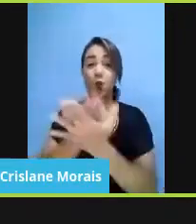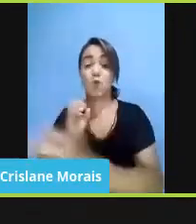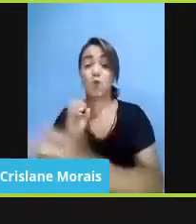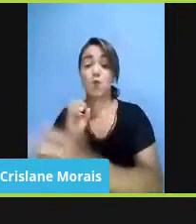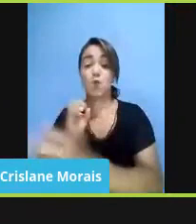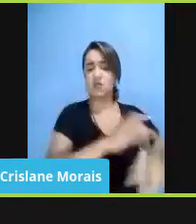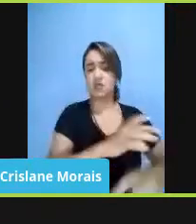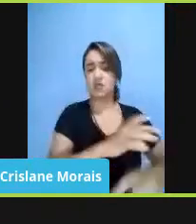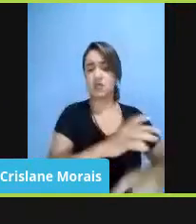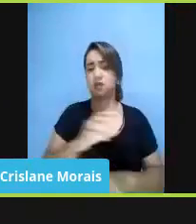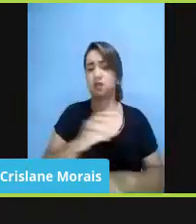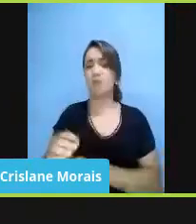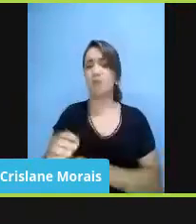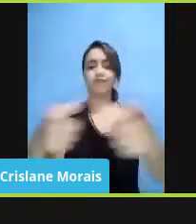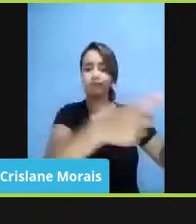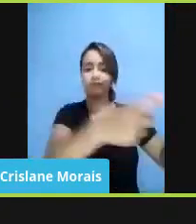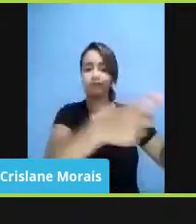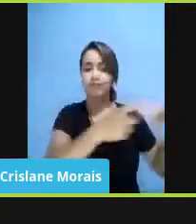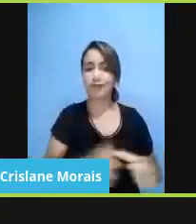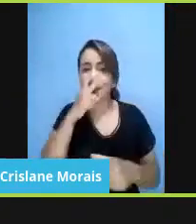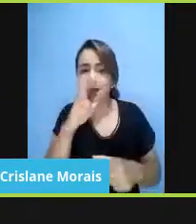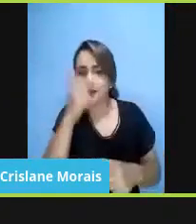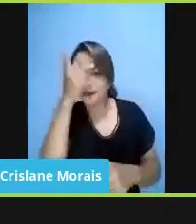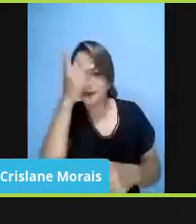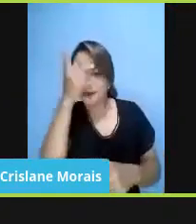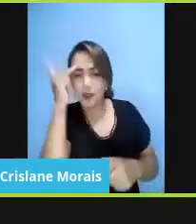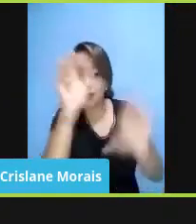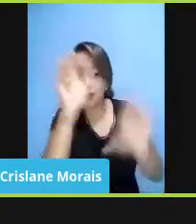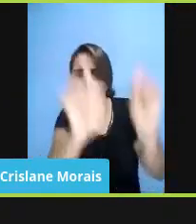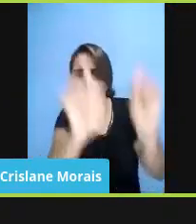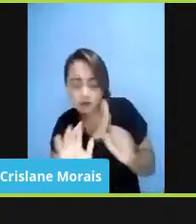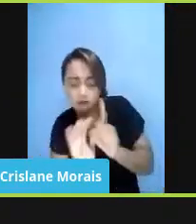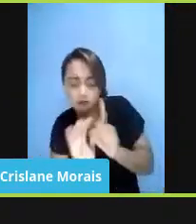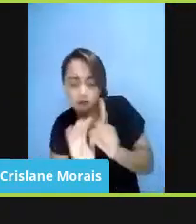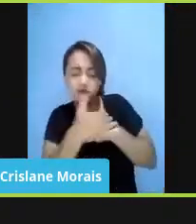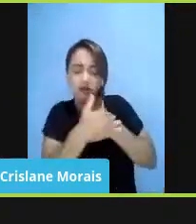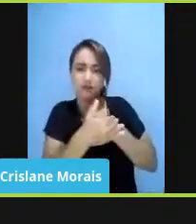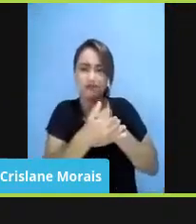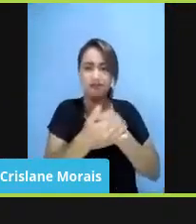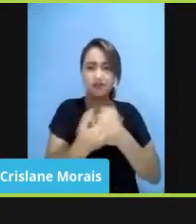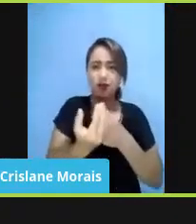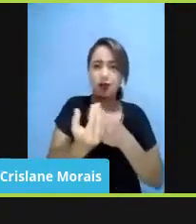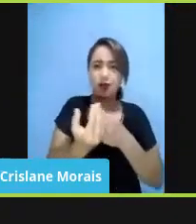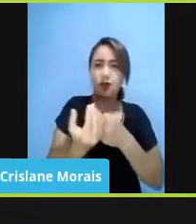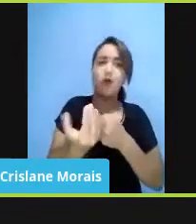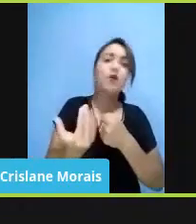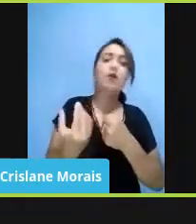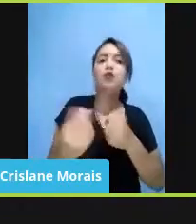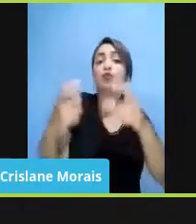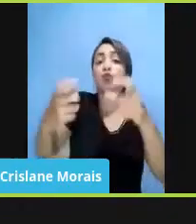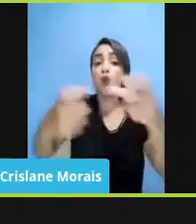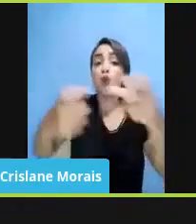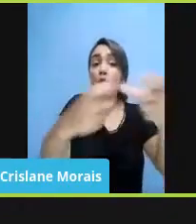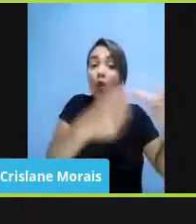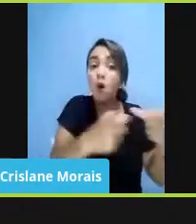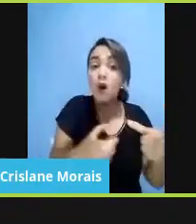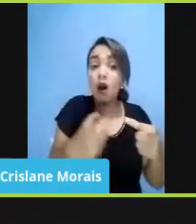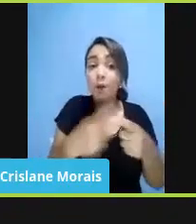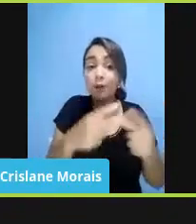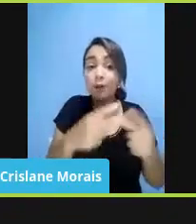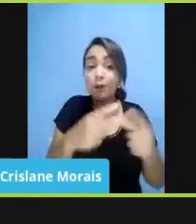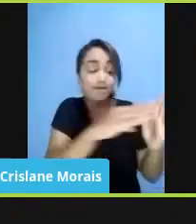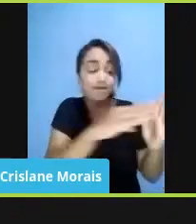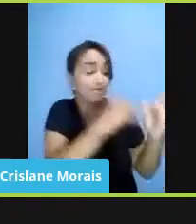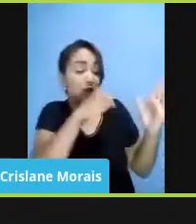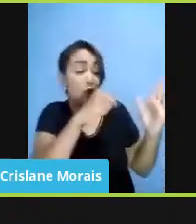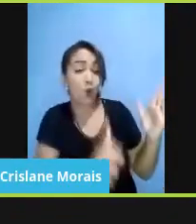pessoas eram quase que escondidas ali naquele local, com um modelo muito próprio, para dizer, não,